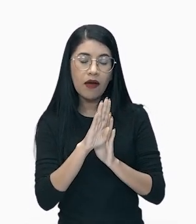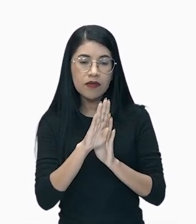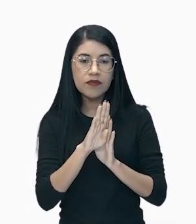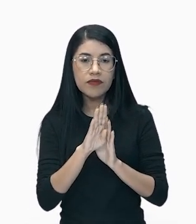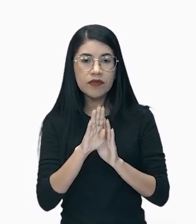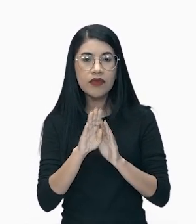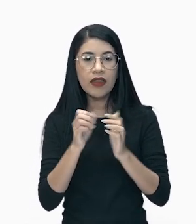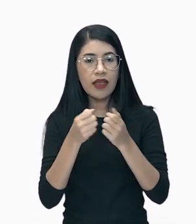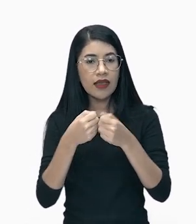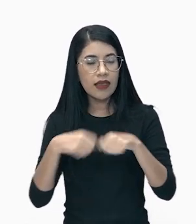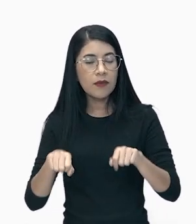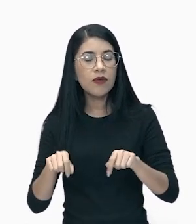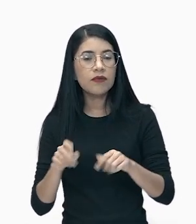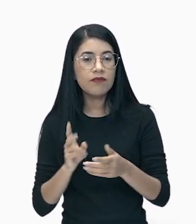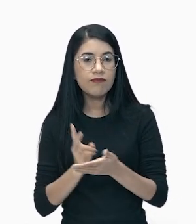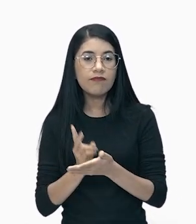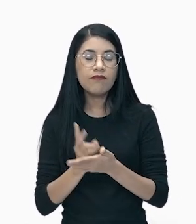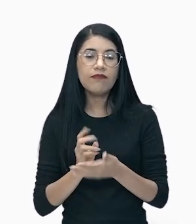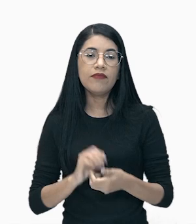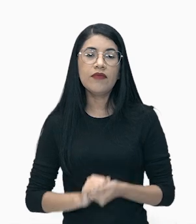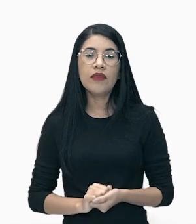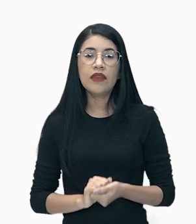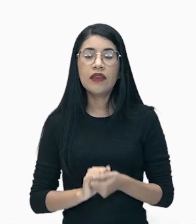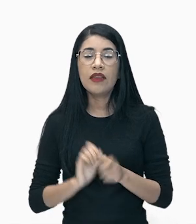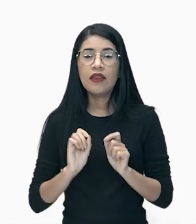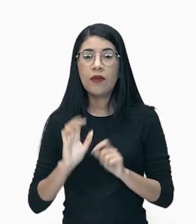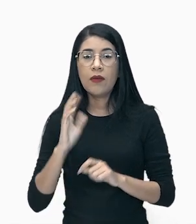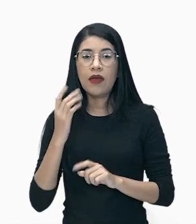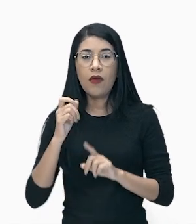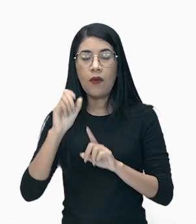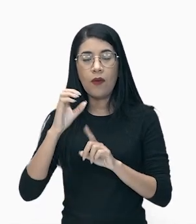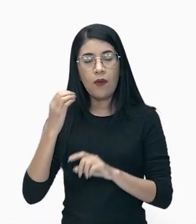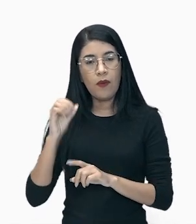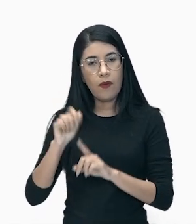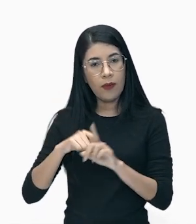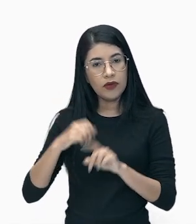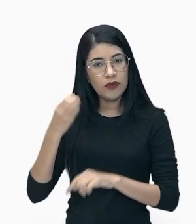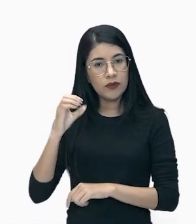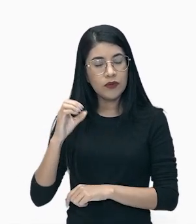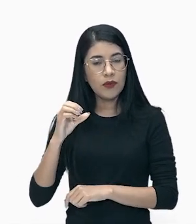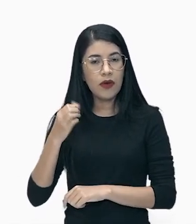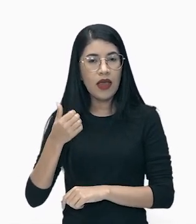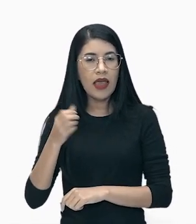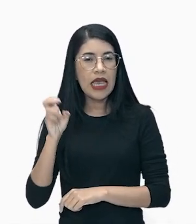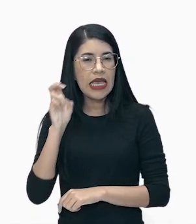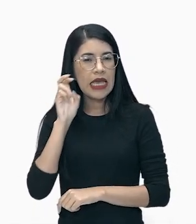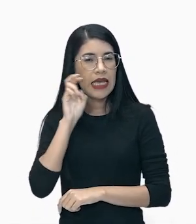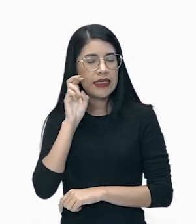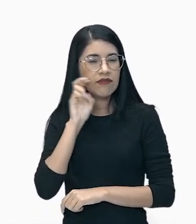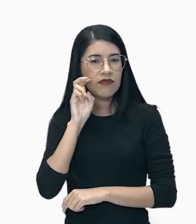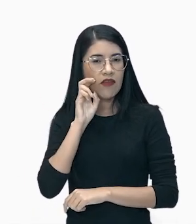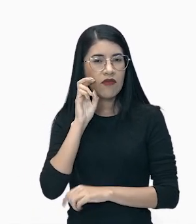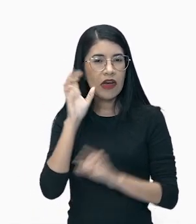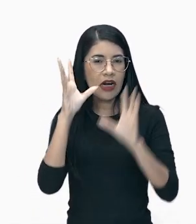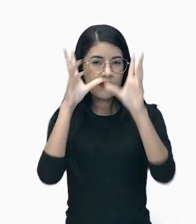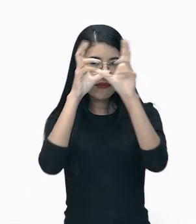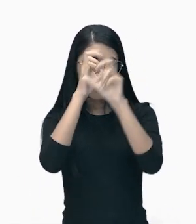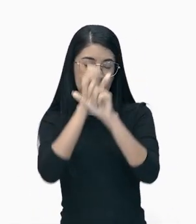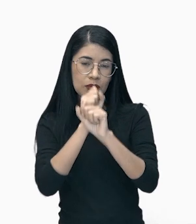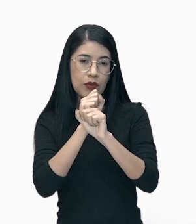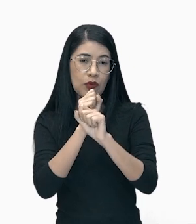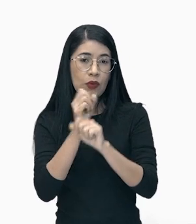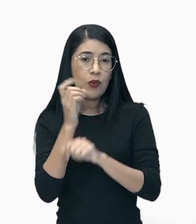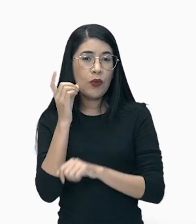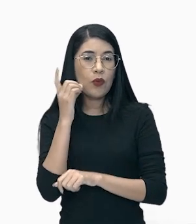24 de outubro de 1929 é considerado o que a gente conhece como a Quinta-feira Negra, um dos dias